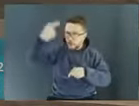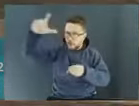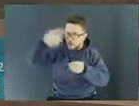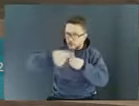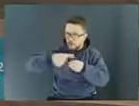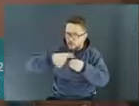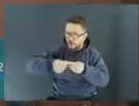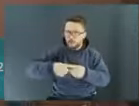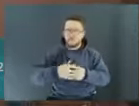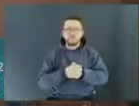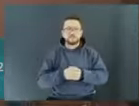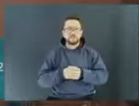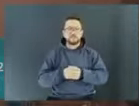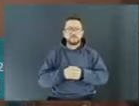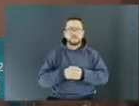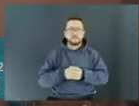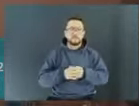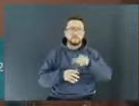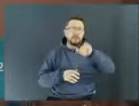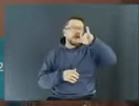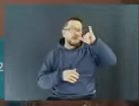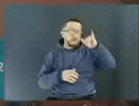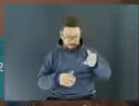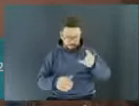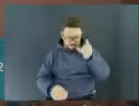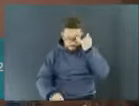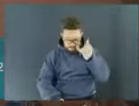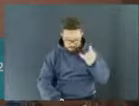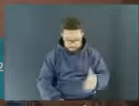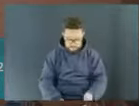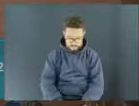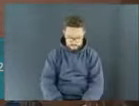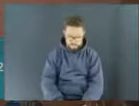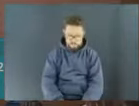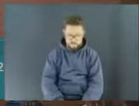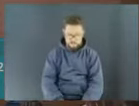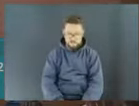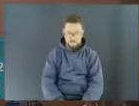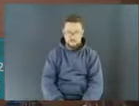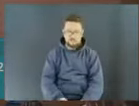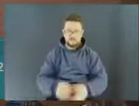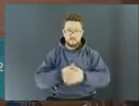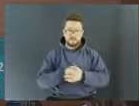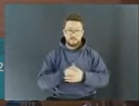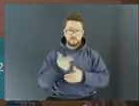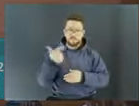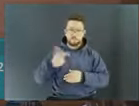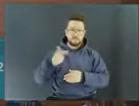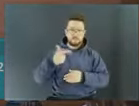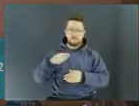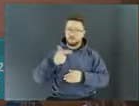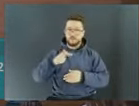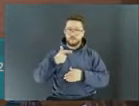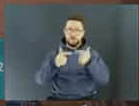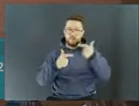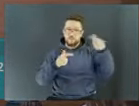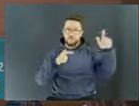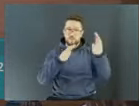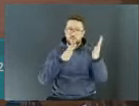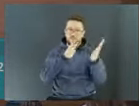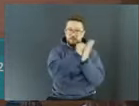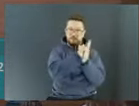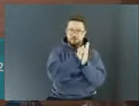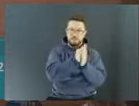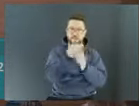Indiara, obrigado. Eu vou aproveitar que nós não temos mais nenhum vereador inscrito e vou fazer também uma pergunta para que, na sequência, vocês